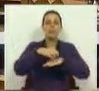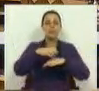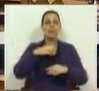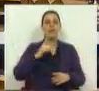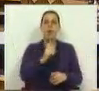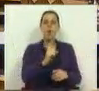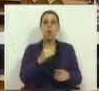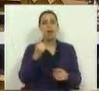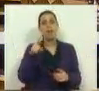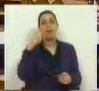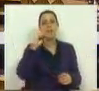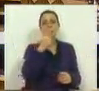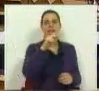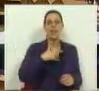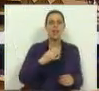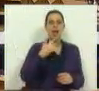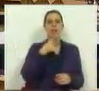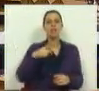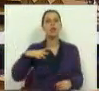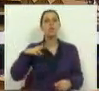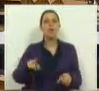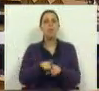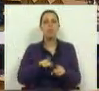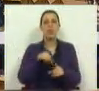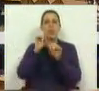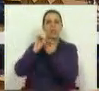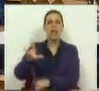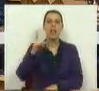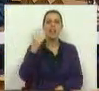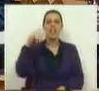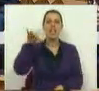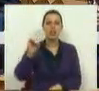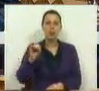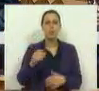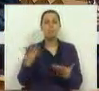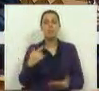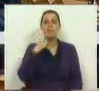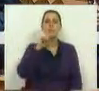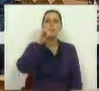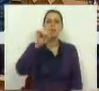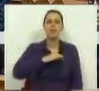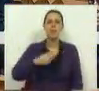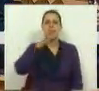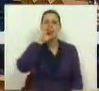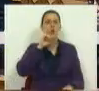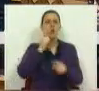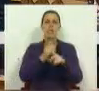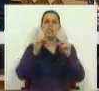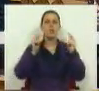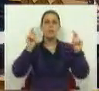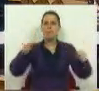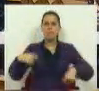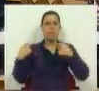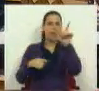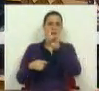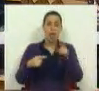Poor's, só faltava essa, e classificou Portugal como lixo. E a pergunta que eu lhe faço, Primeiro-Ministro, eu não lhe exijo milagres,